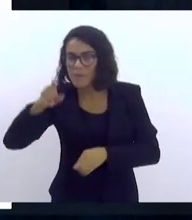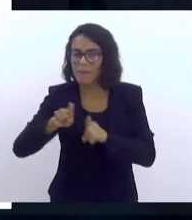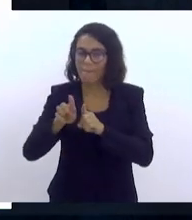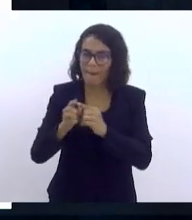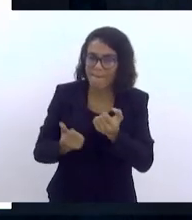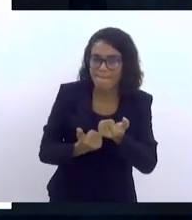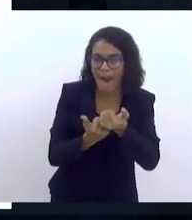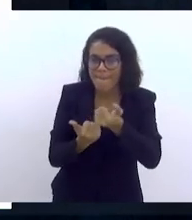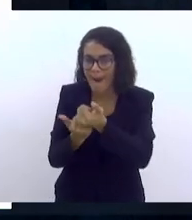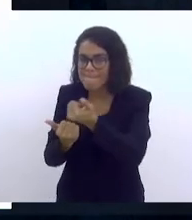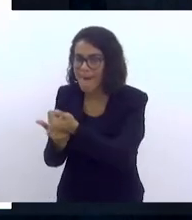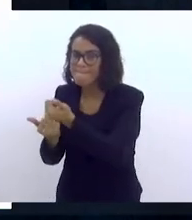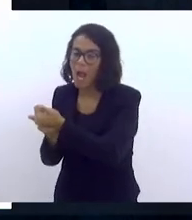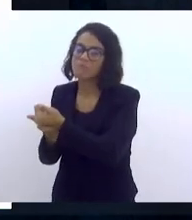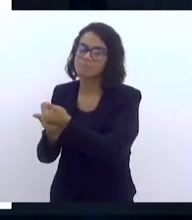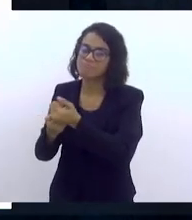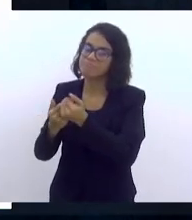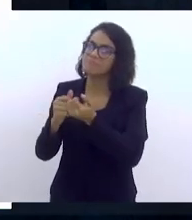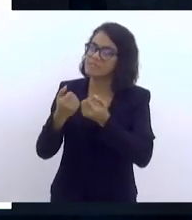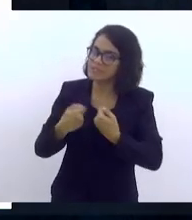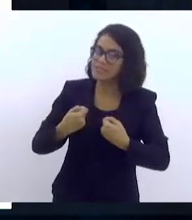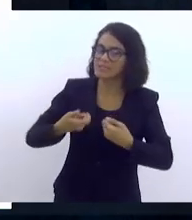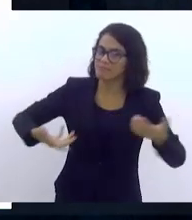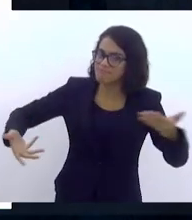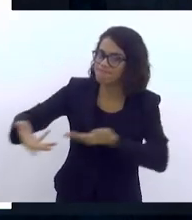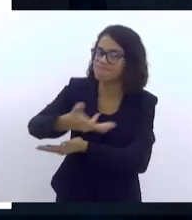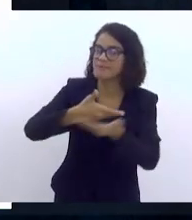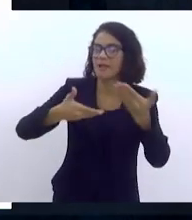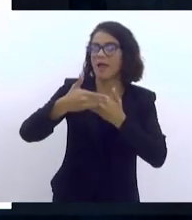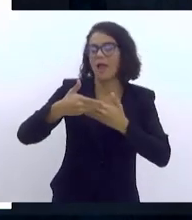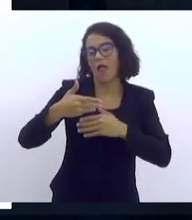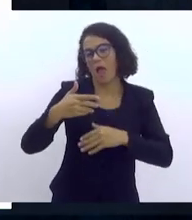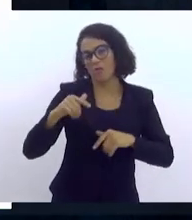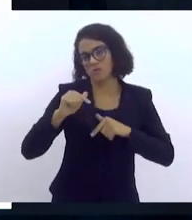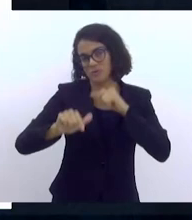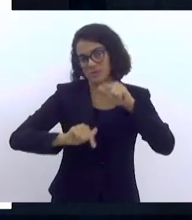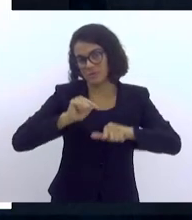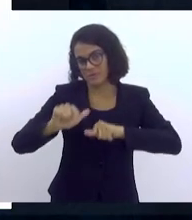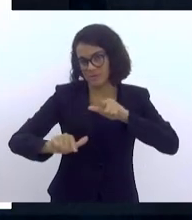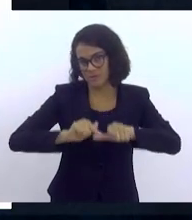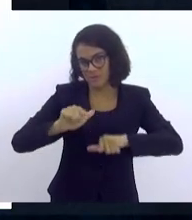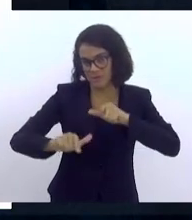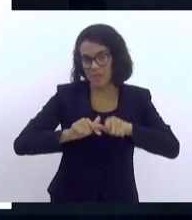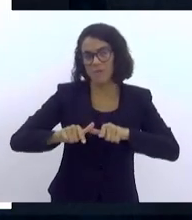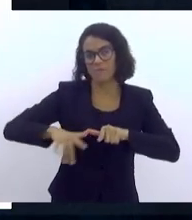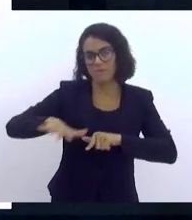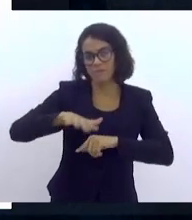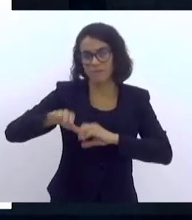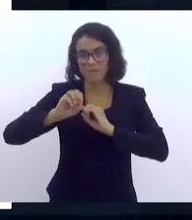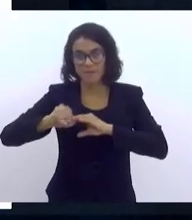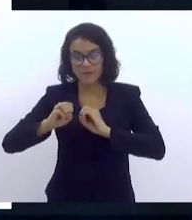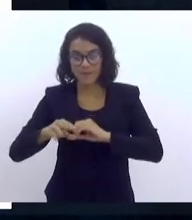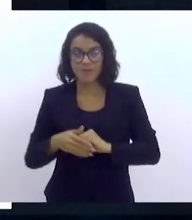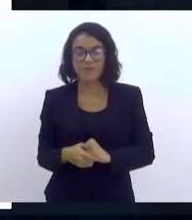suporte, também deve se estender aos profissionais, aos trabalhadores da educação.